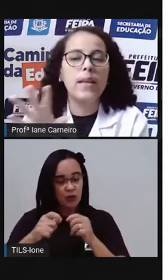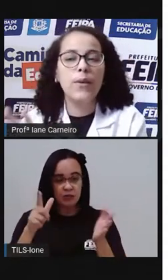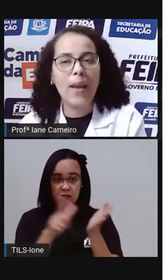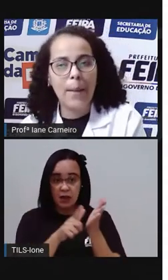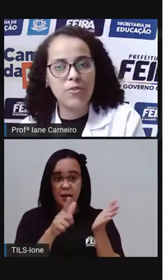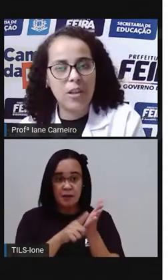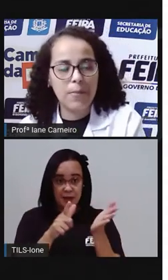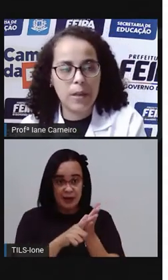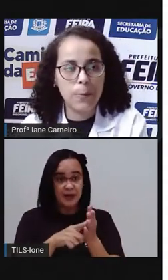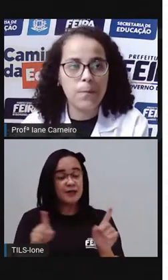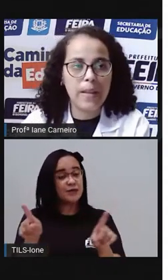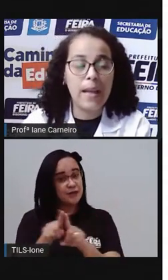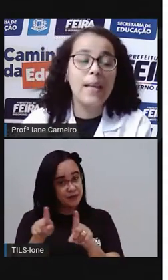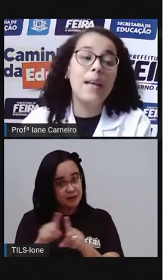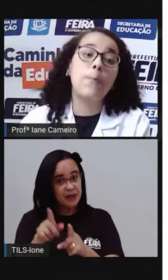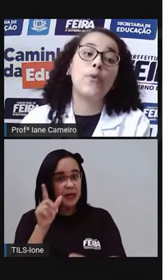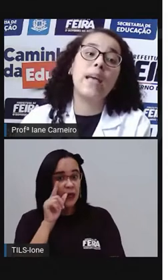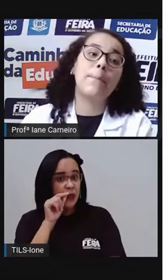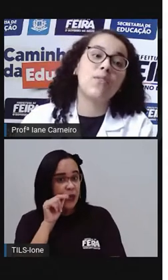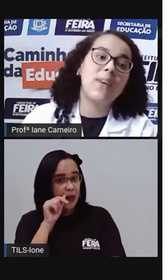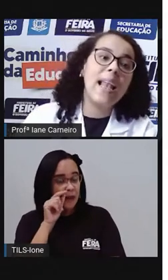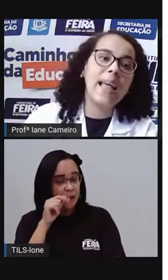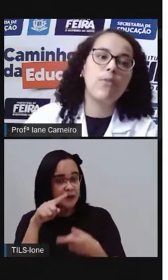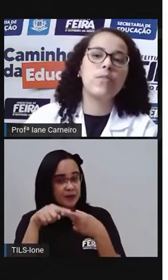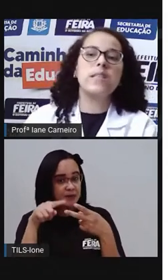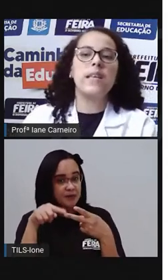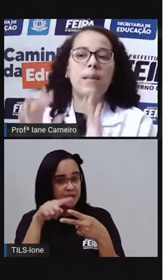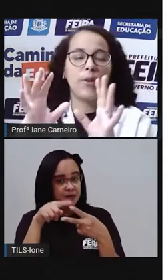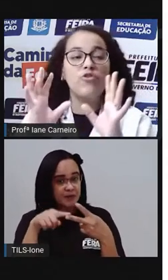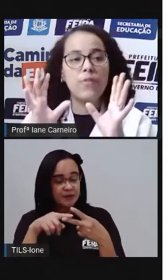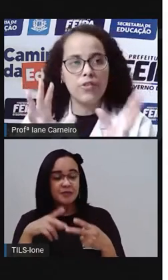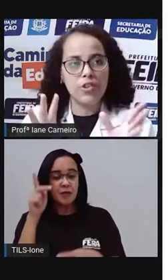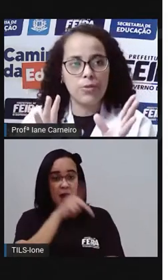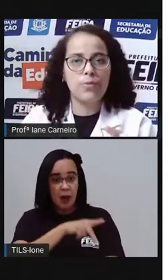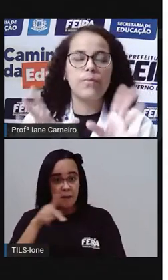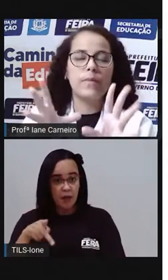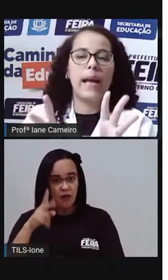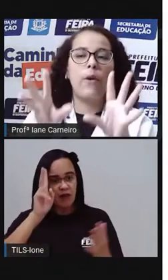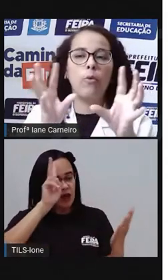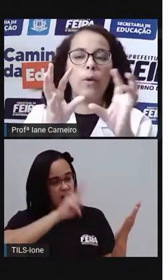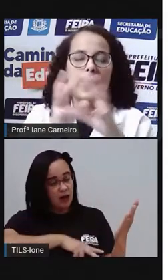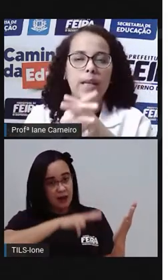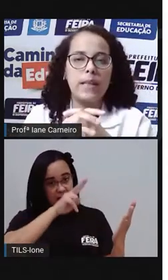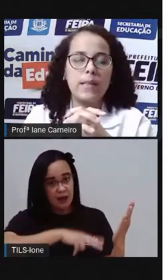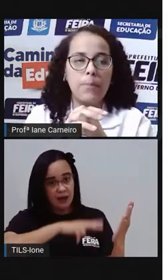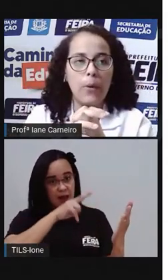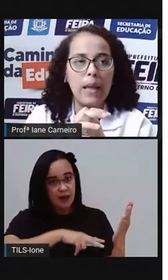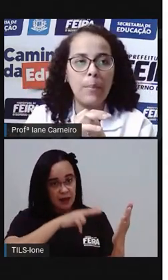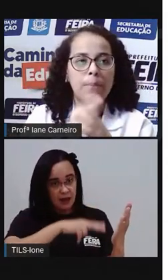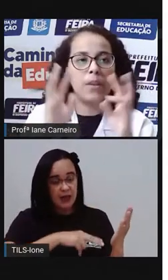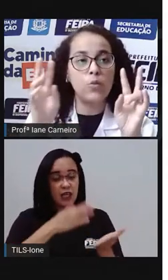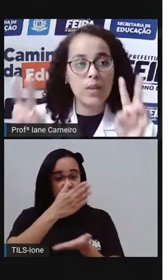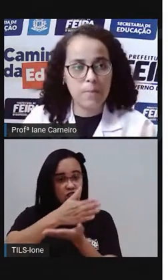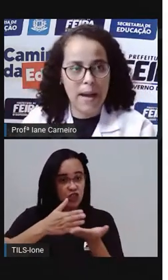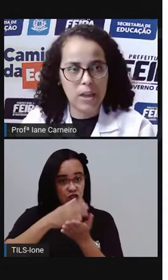e o lápis na mão, né? Porque a Pró vai ler com vocês. A Pró dividiu esse poema em duas partes,